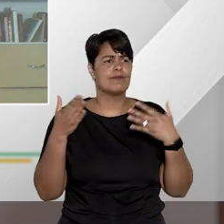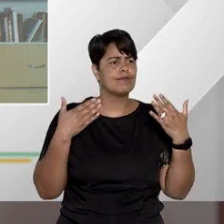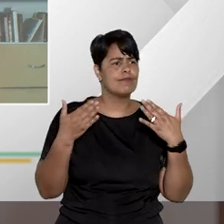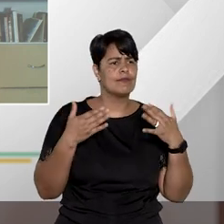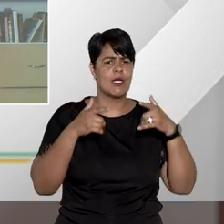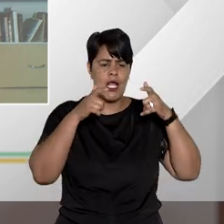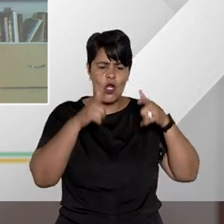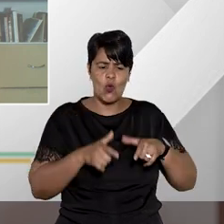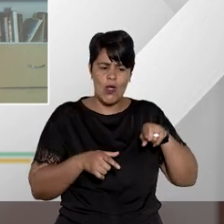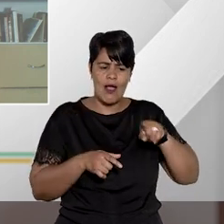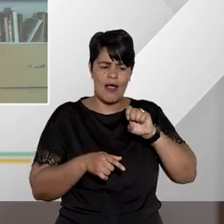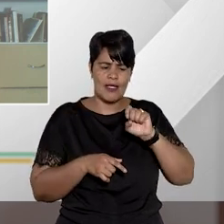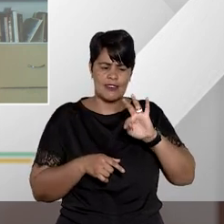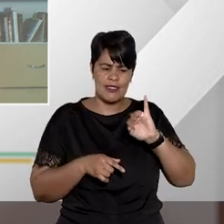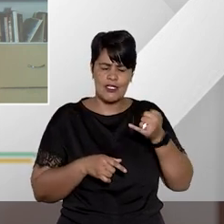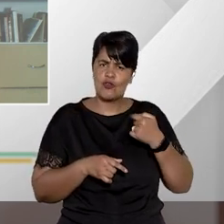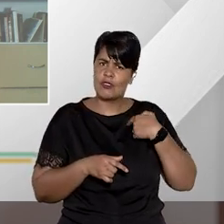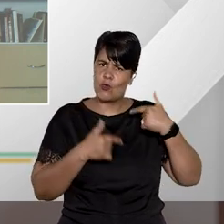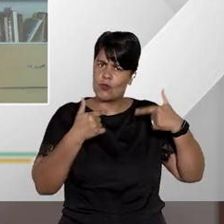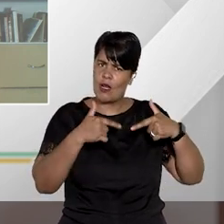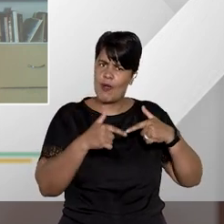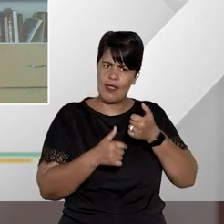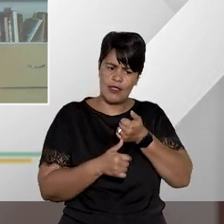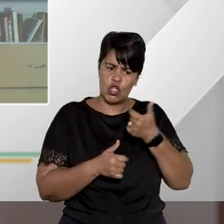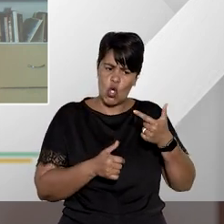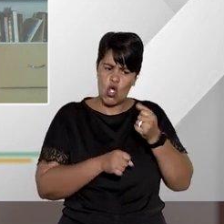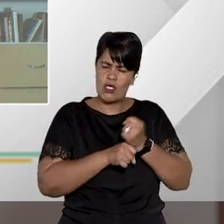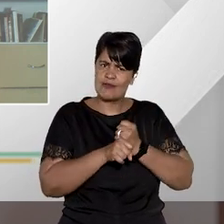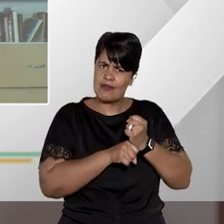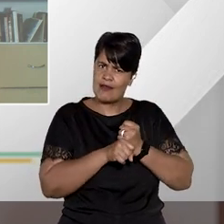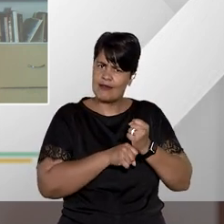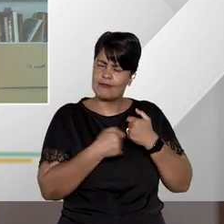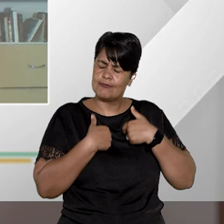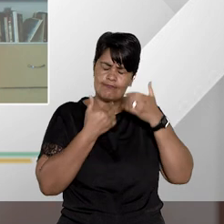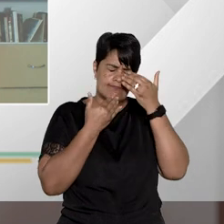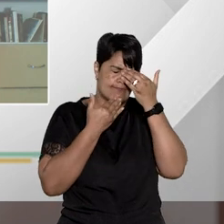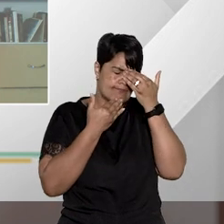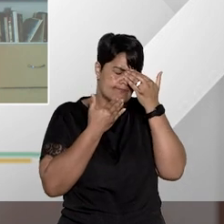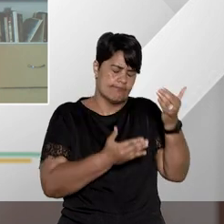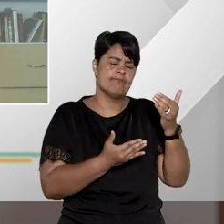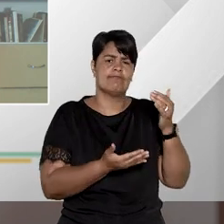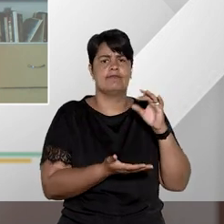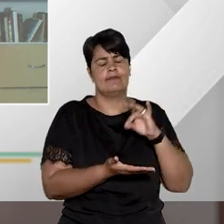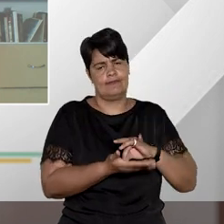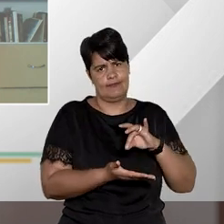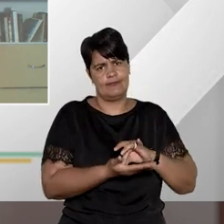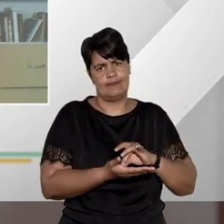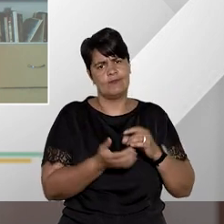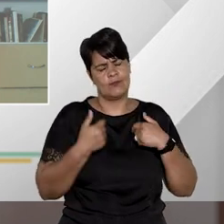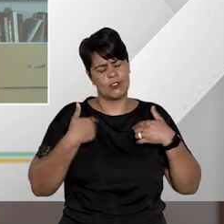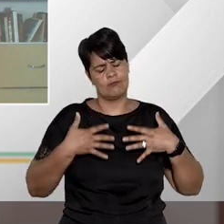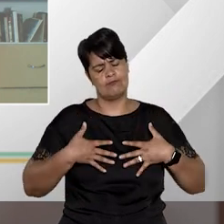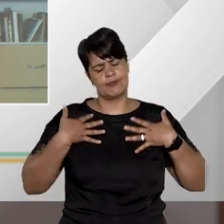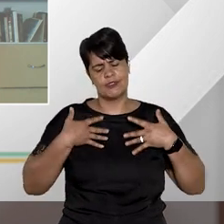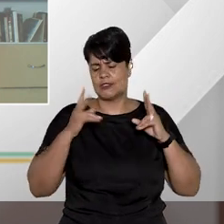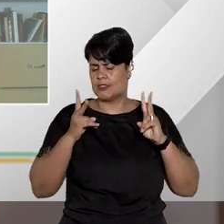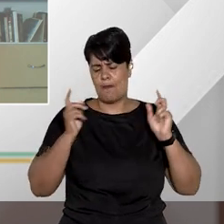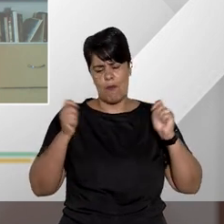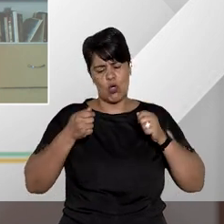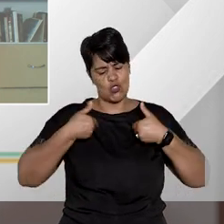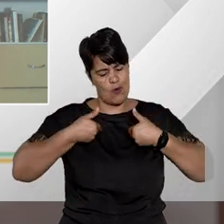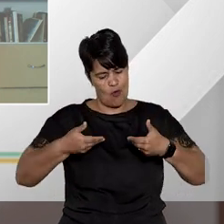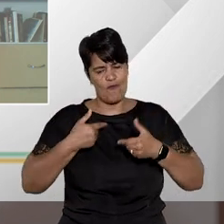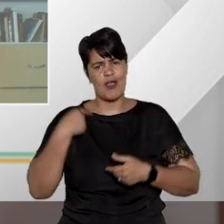casa que foi minha casa durante 12 anos da minha vida eu tenho muita gratidão ao superior tribunal de justiça e é um prazer todas as vezes que